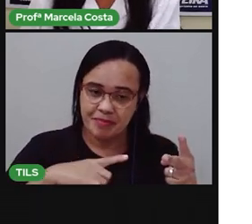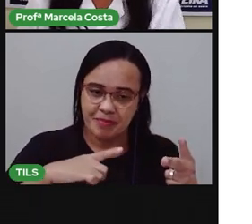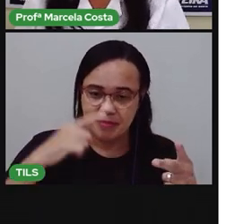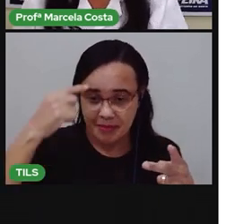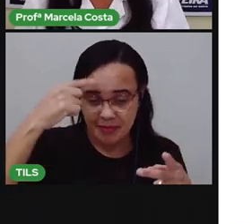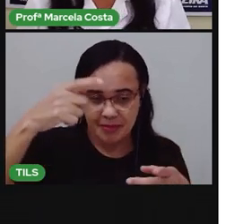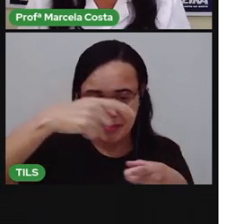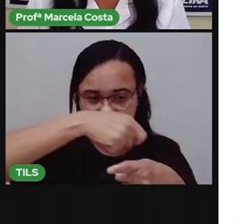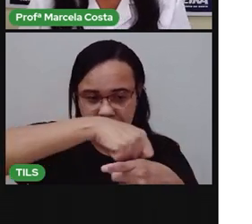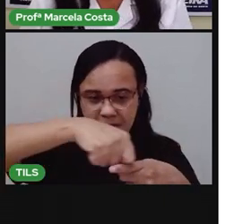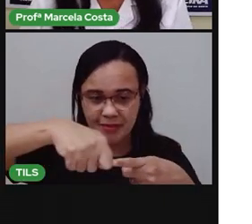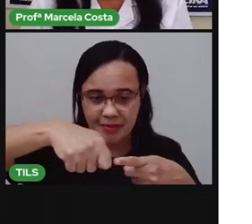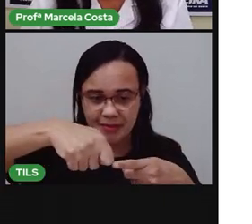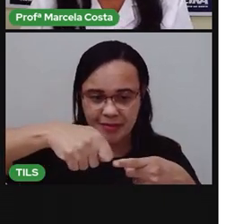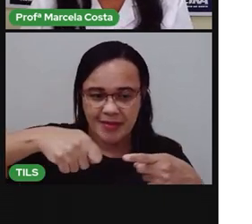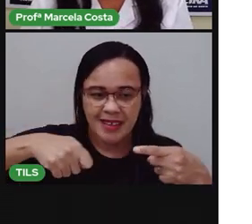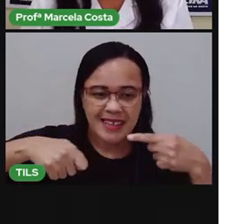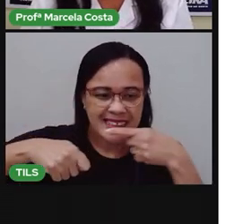Creme